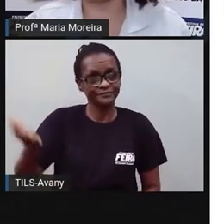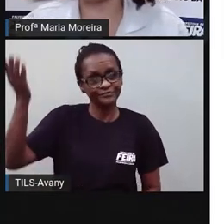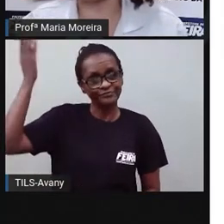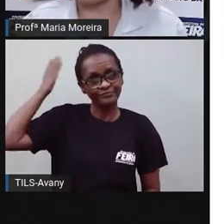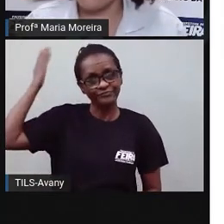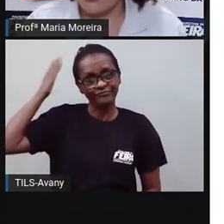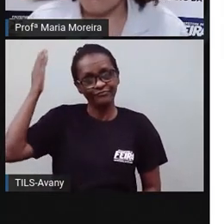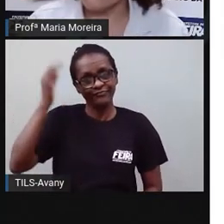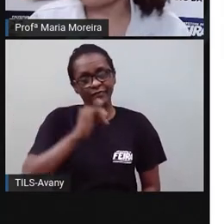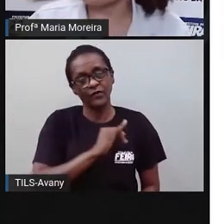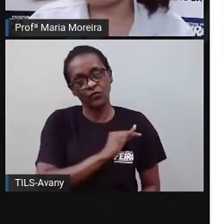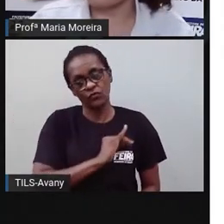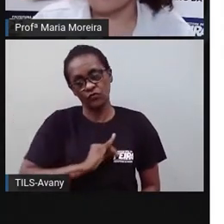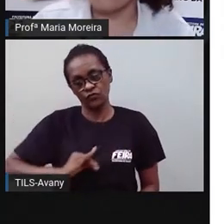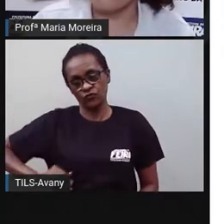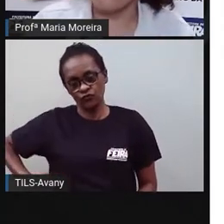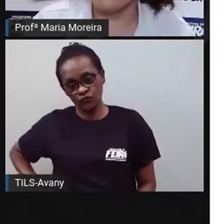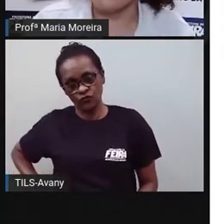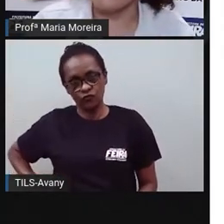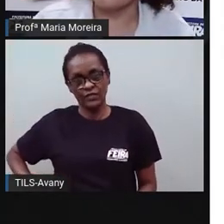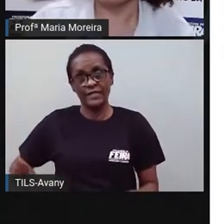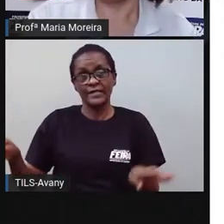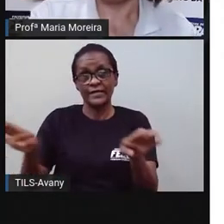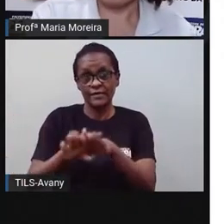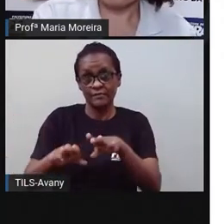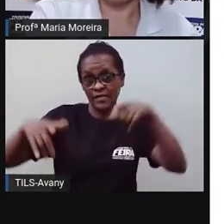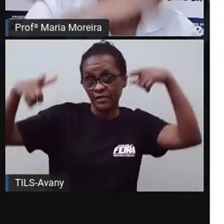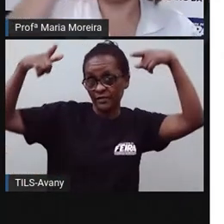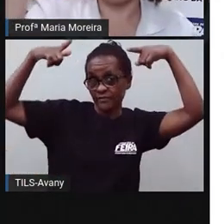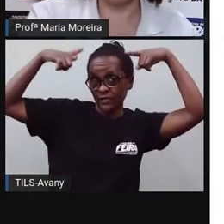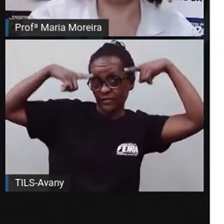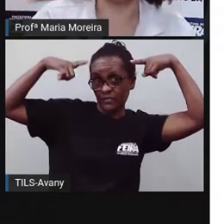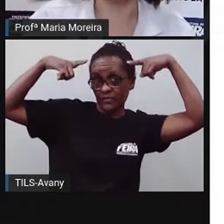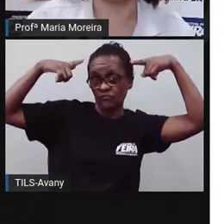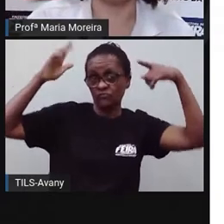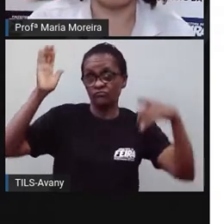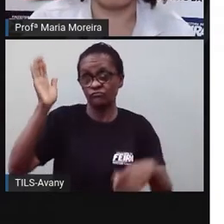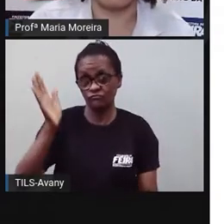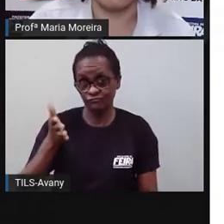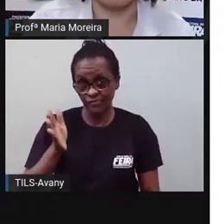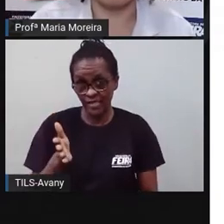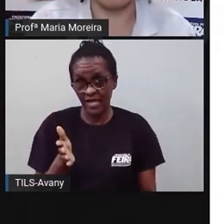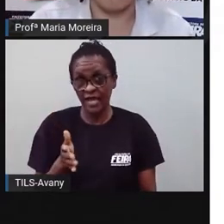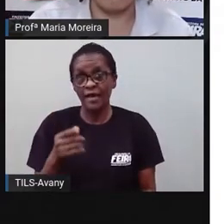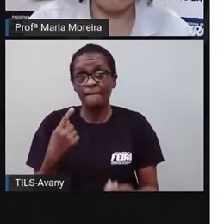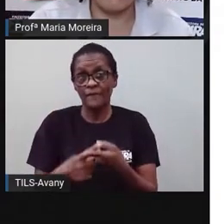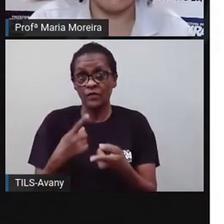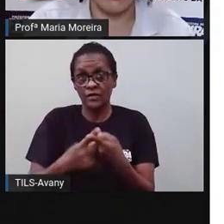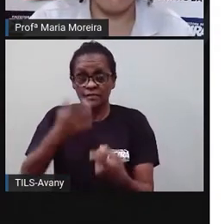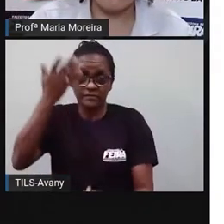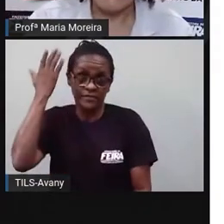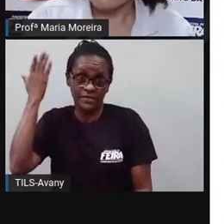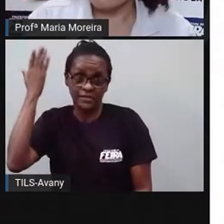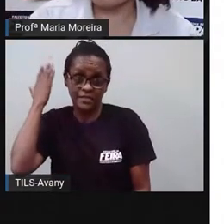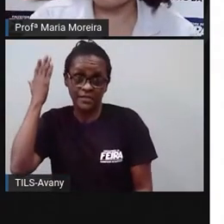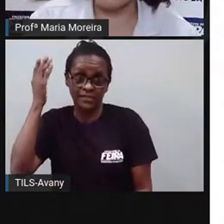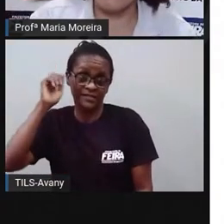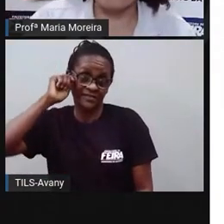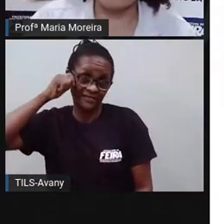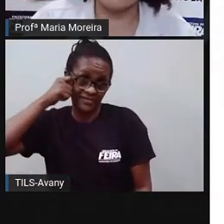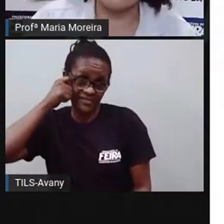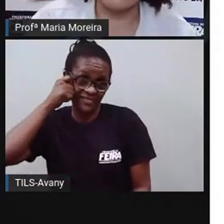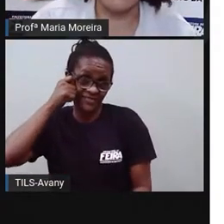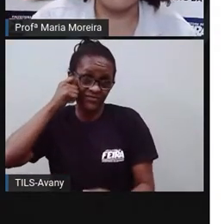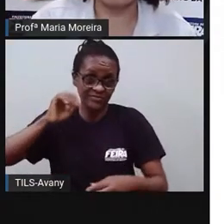imperial. O a gente já falou aí, né? Que era a vinda desses africanos nos navios negreiros e eles